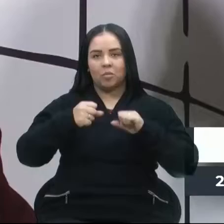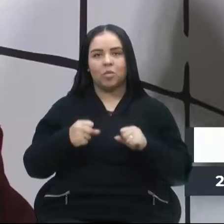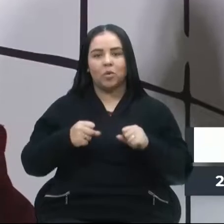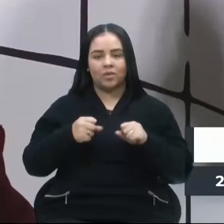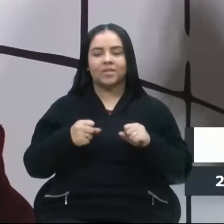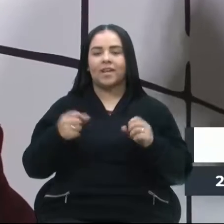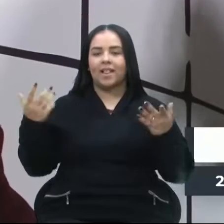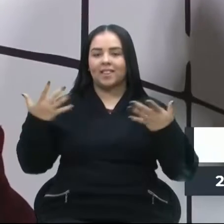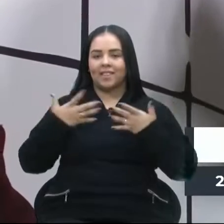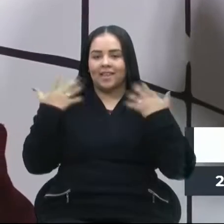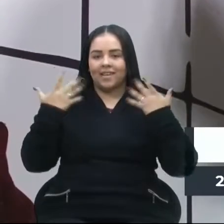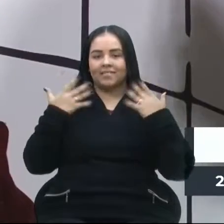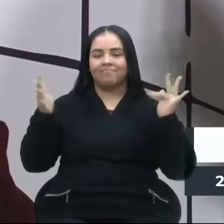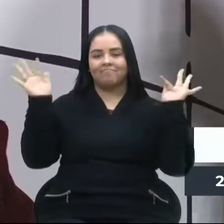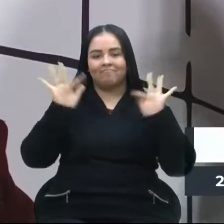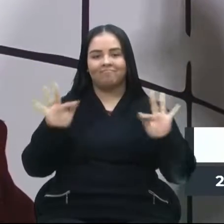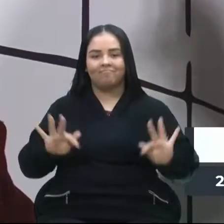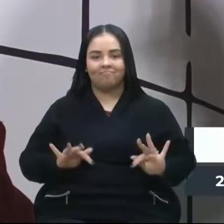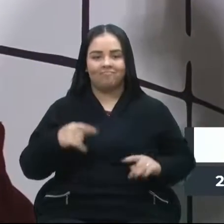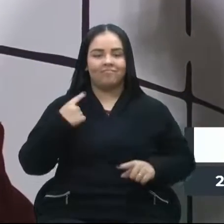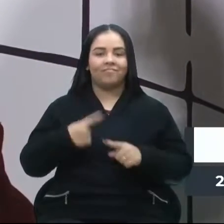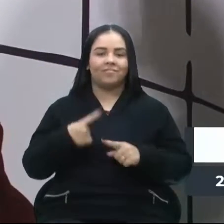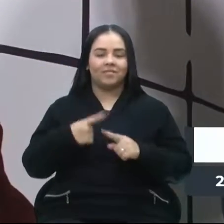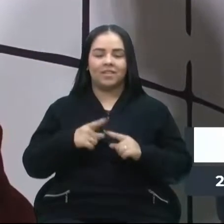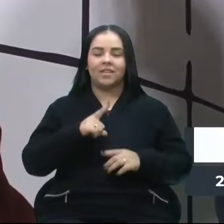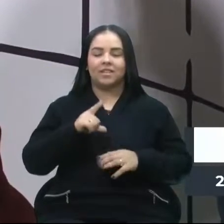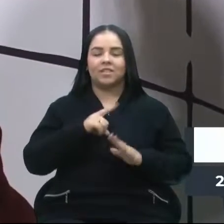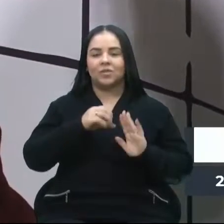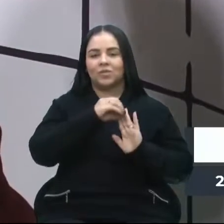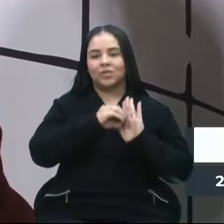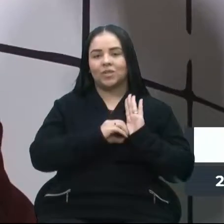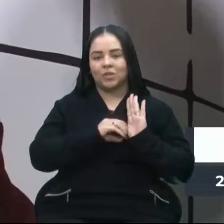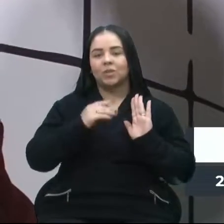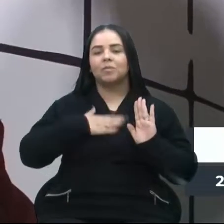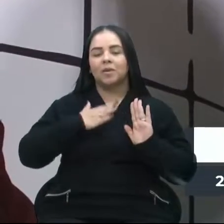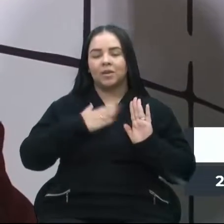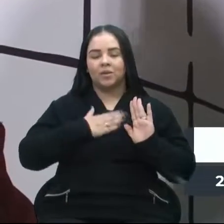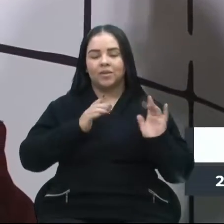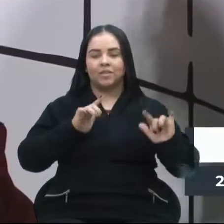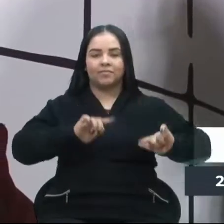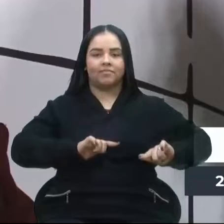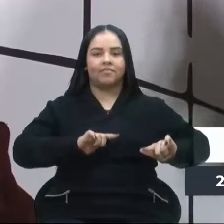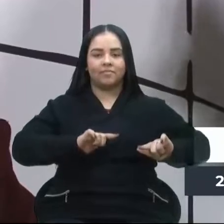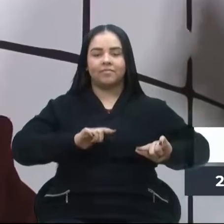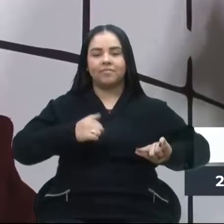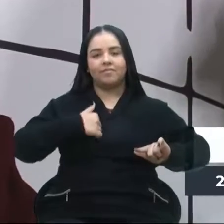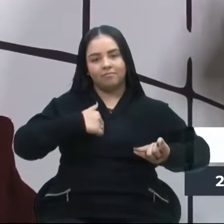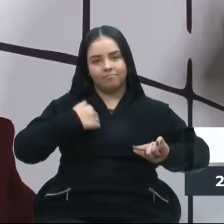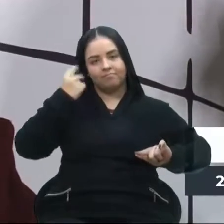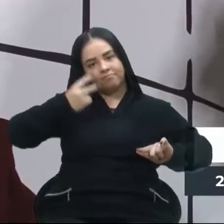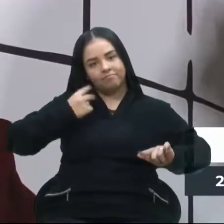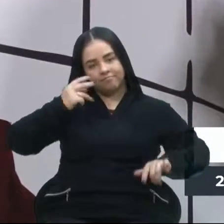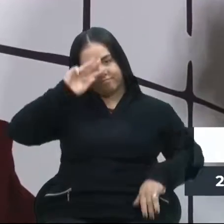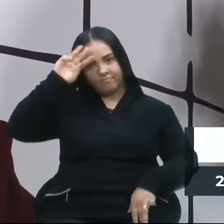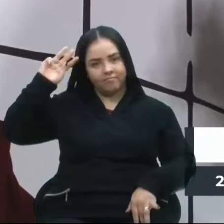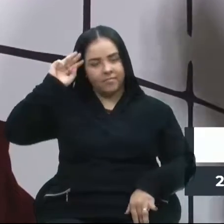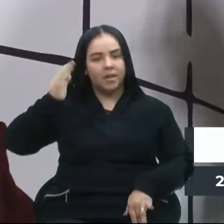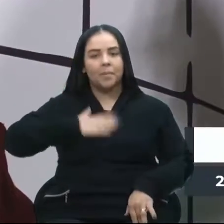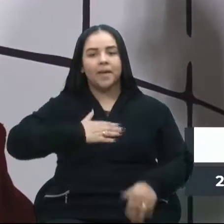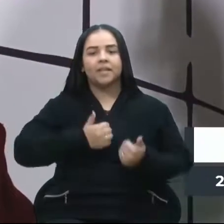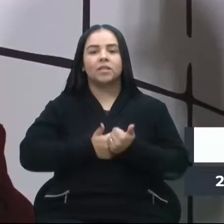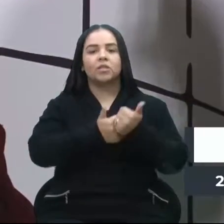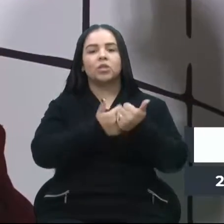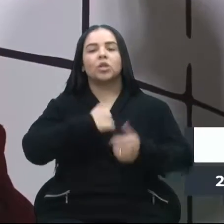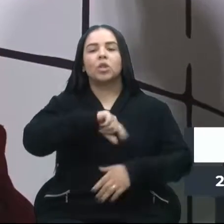alegre e contente que através de um ofício do meu gabinete, desse vereador Juliano Valim, da minha assessoria, a gente conseguiu